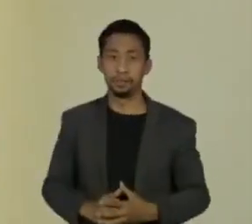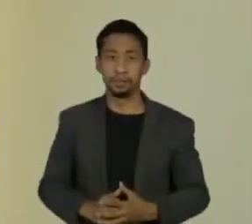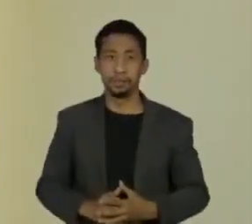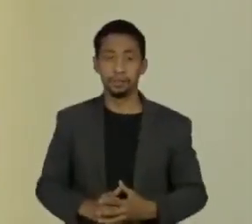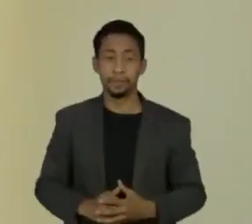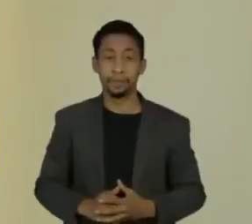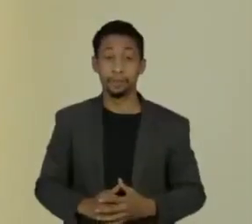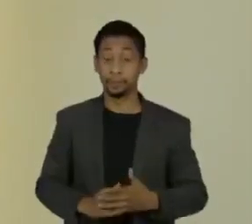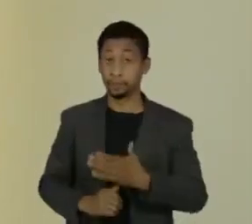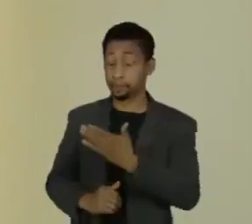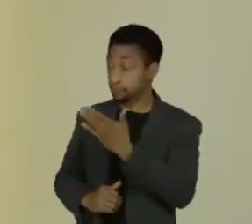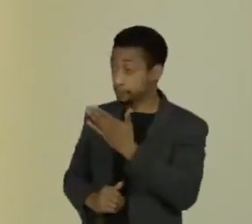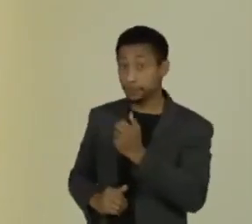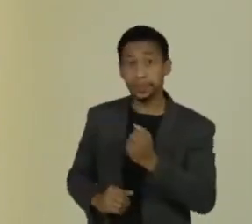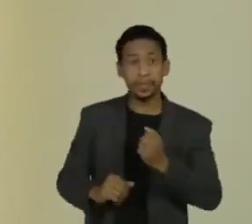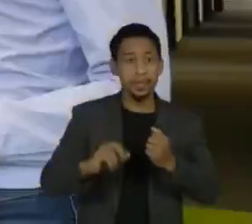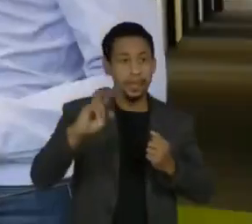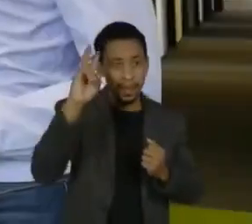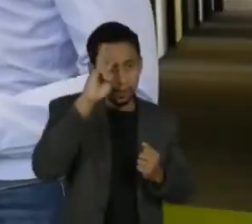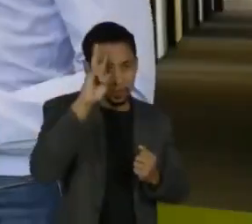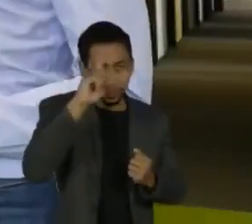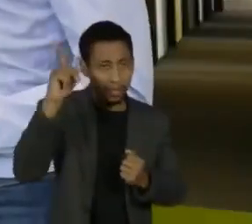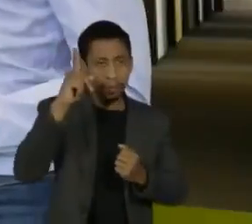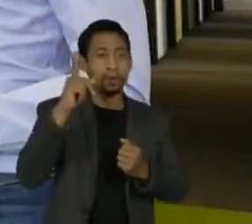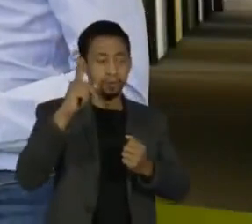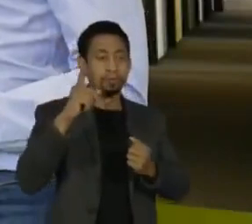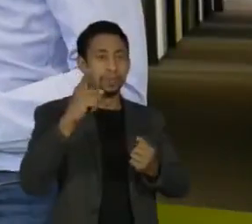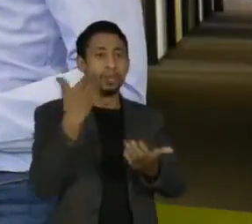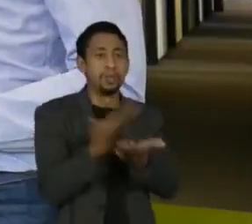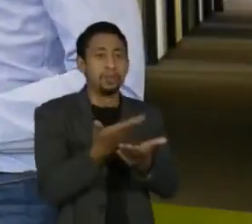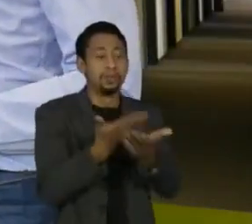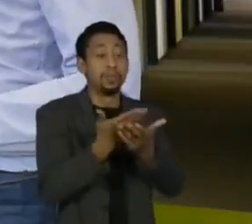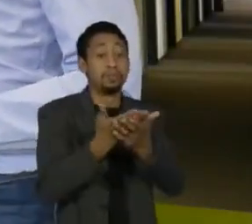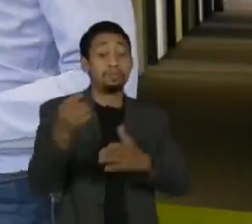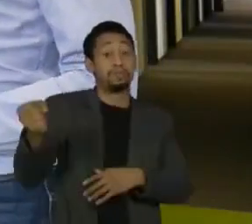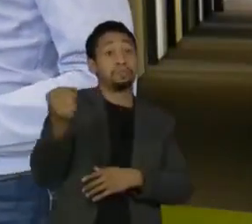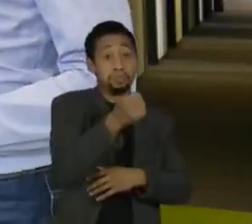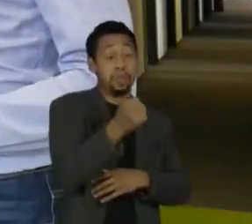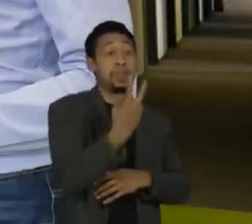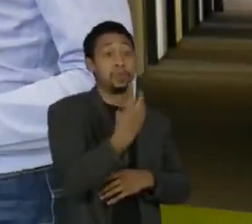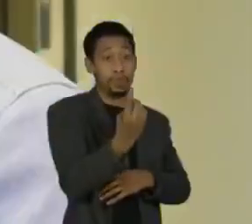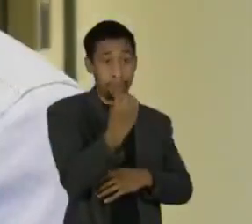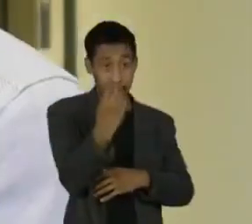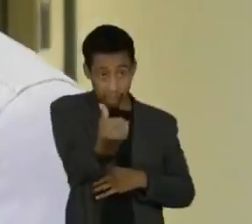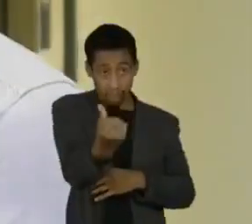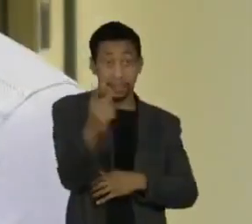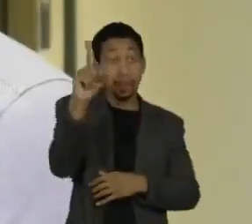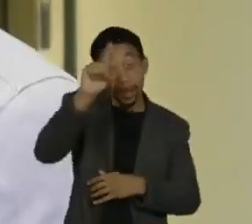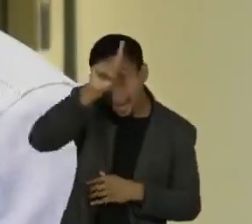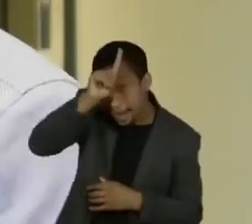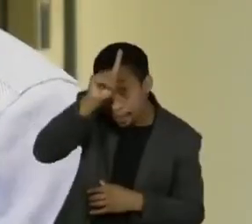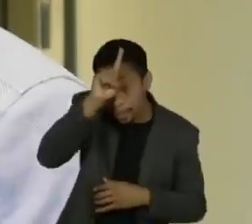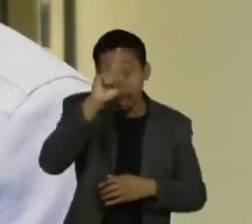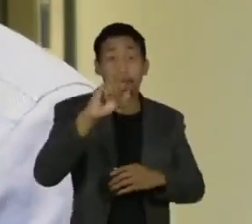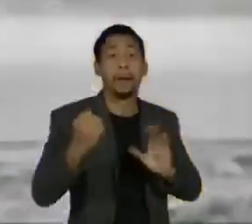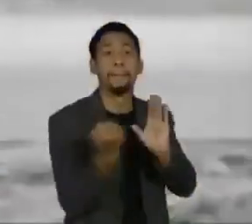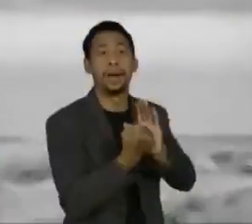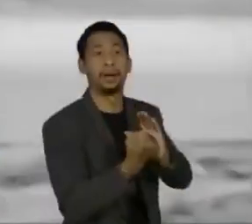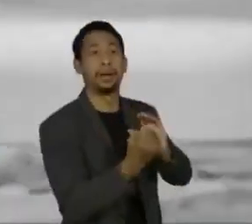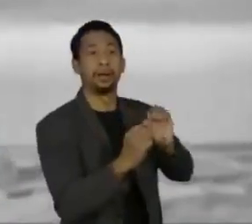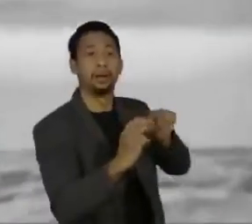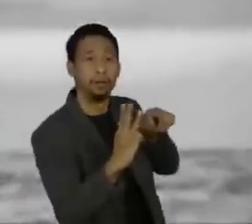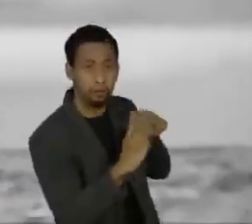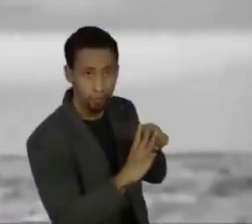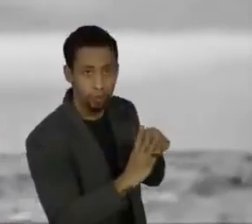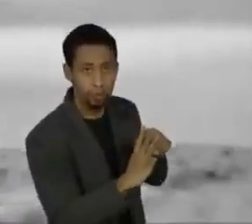O historiador Christopher Copper foi contratado em 2016 pela Volkswagen na Alemanha para apurar o papel da empresa